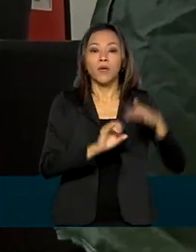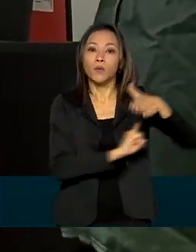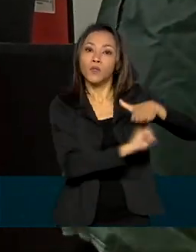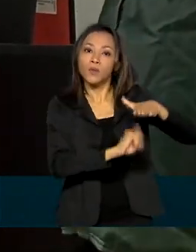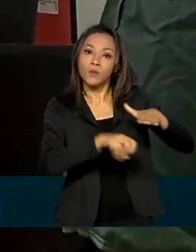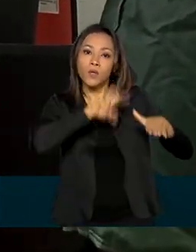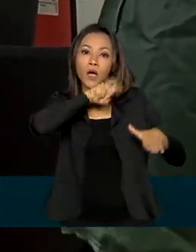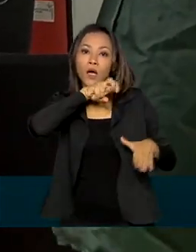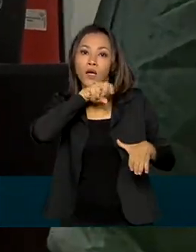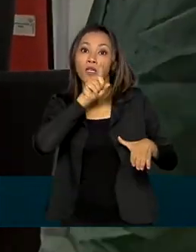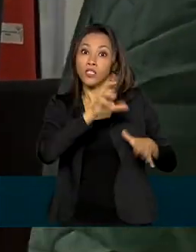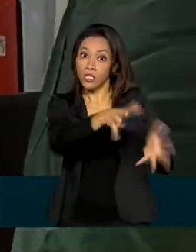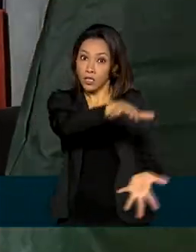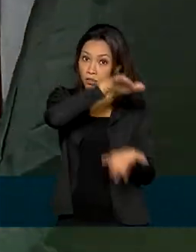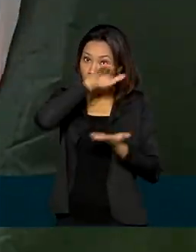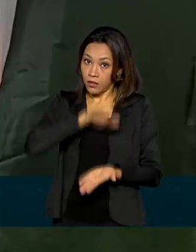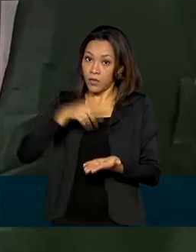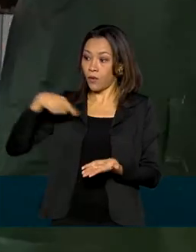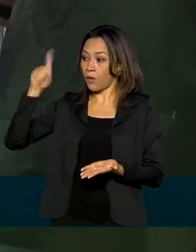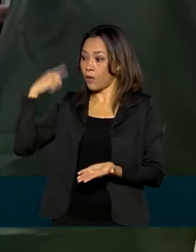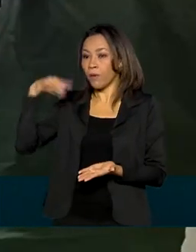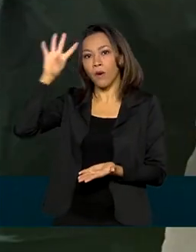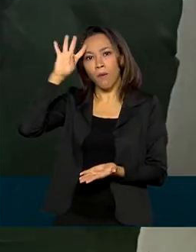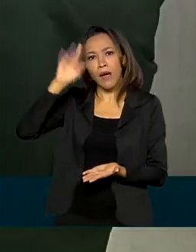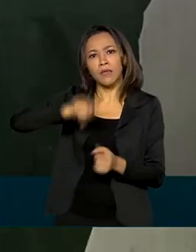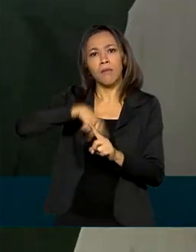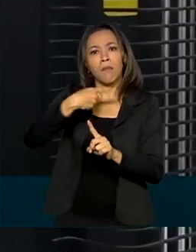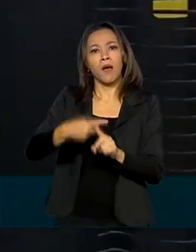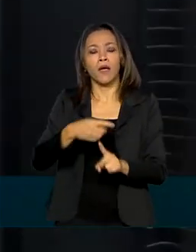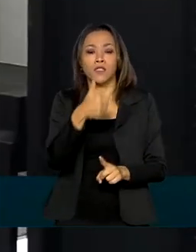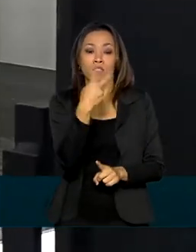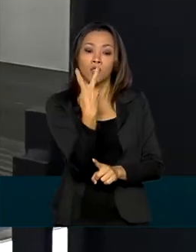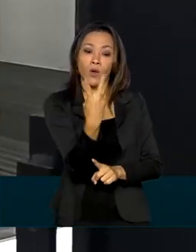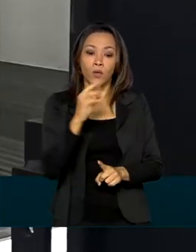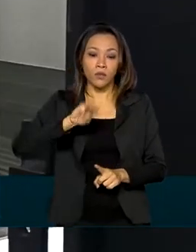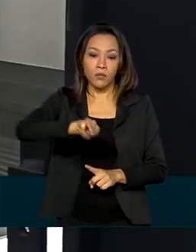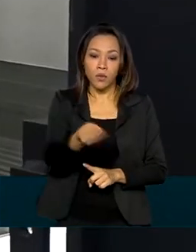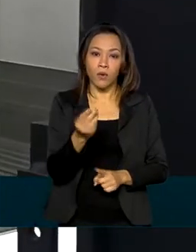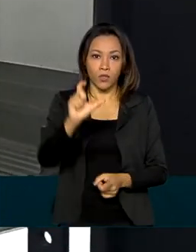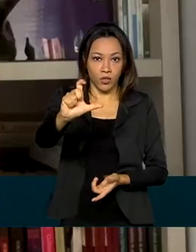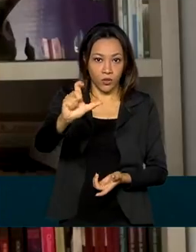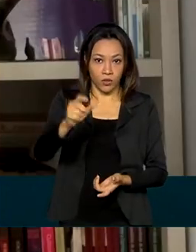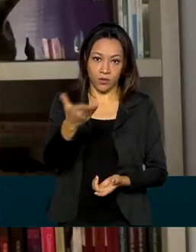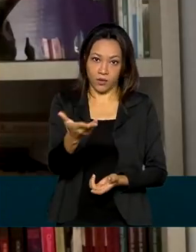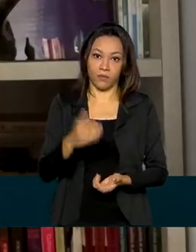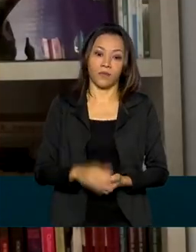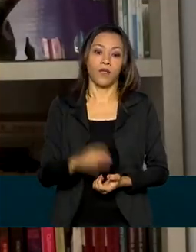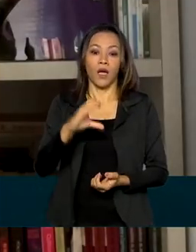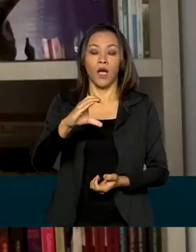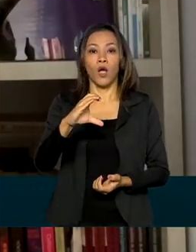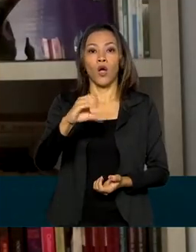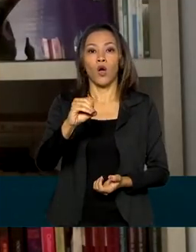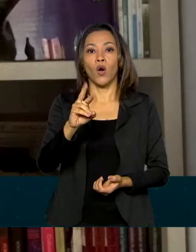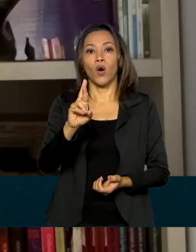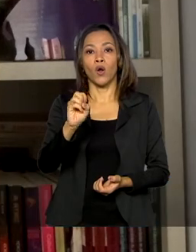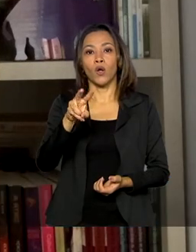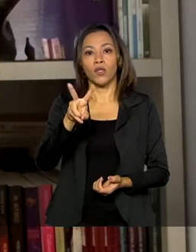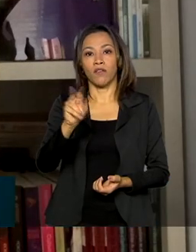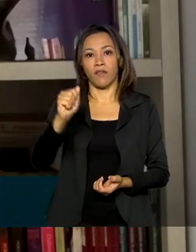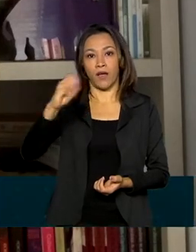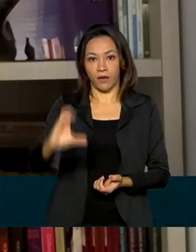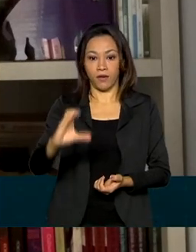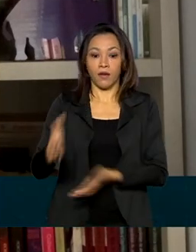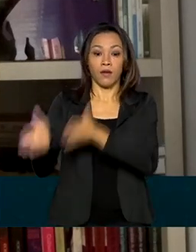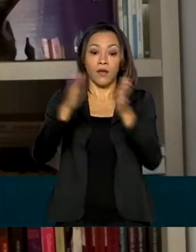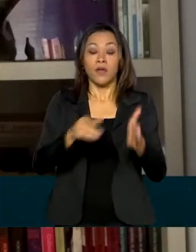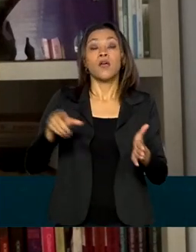Programa Nacional de Imunizações mais 2 milhões de doses da Coronavac. A partir desta quinta, o Butantan